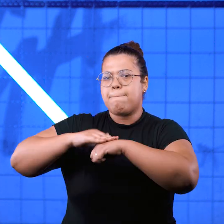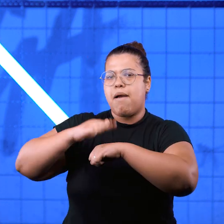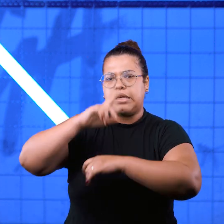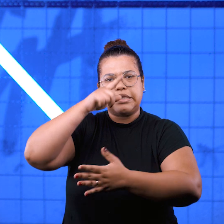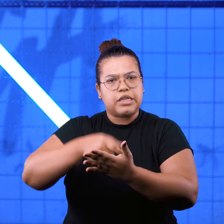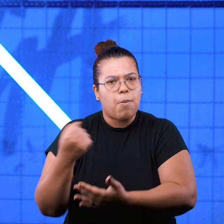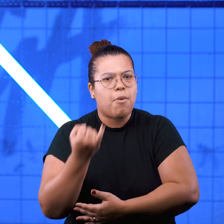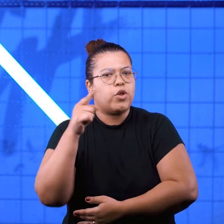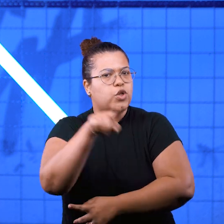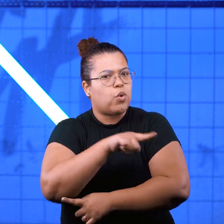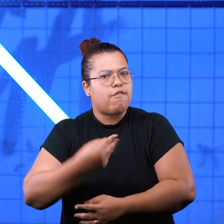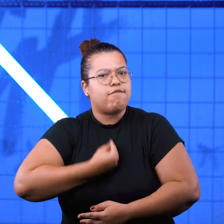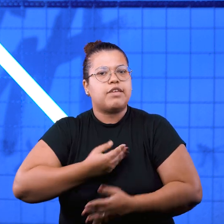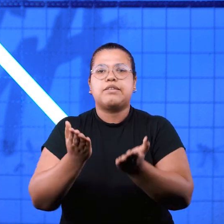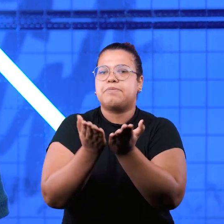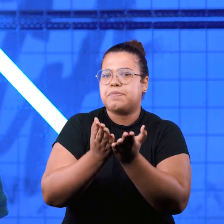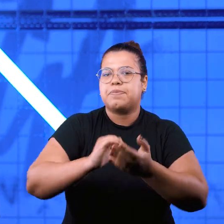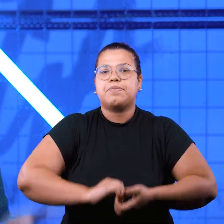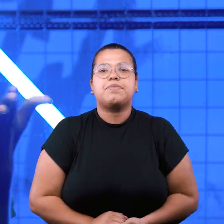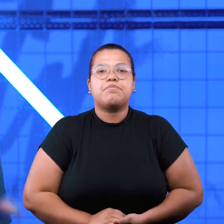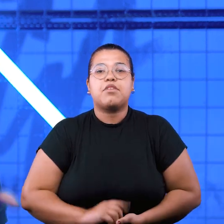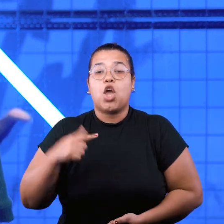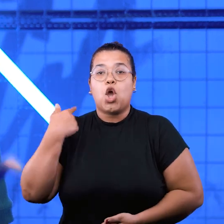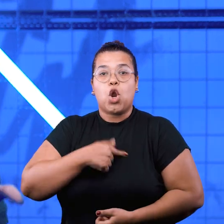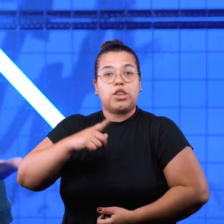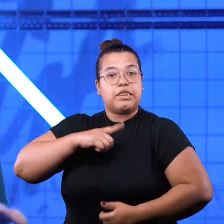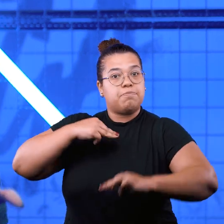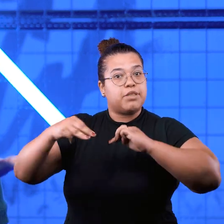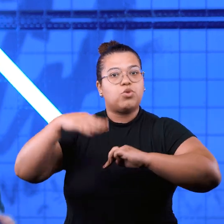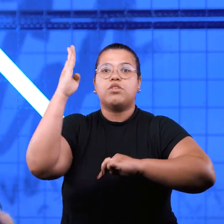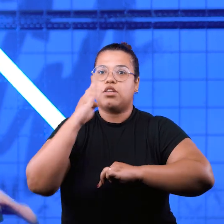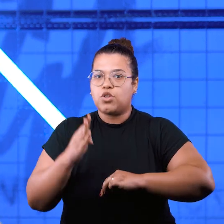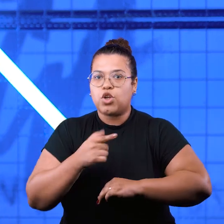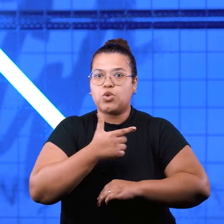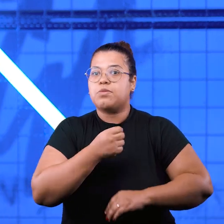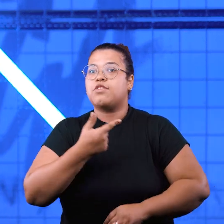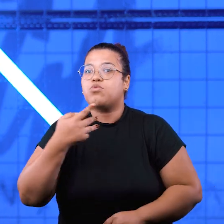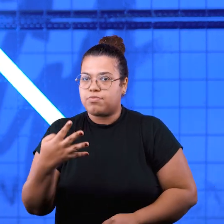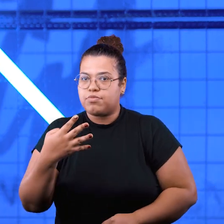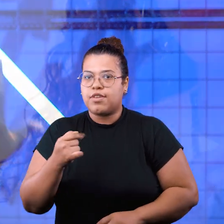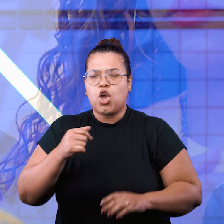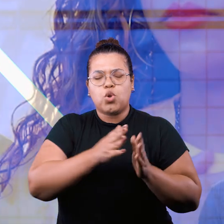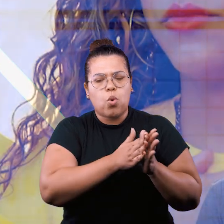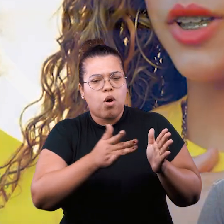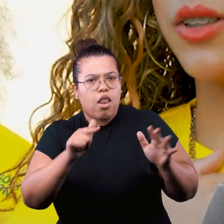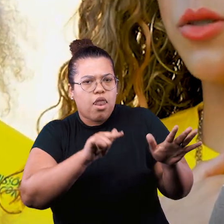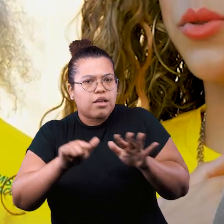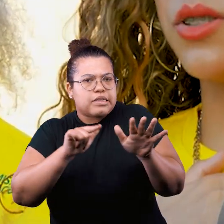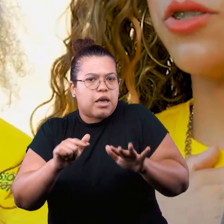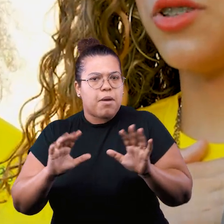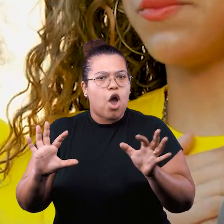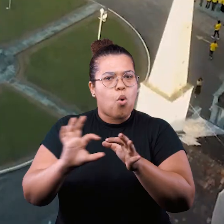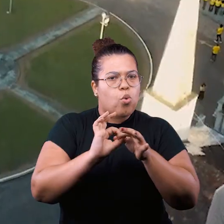essa importante decisão na sua caminhada cristã. Estamos em campanha de Missões Nacionais 2024. Durante as próximas semanas,